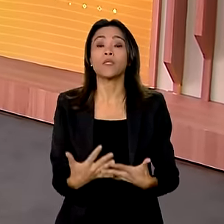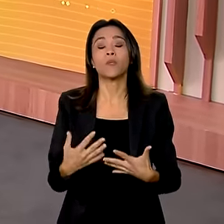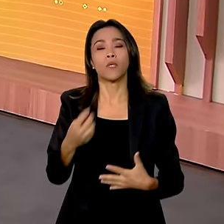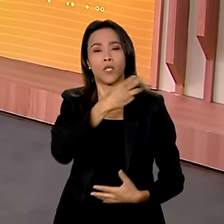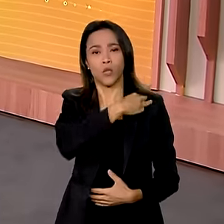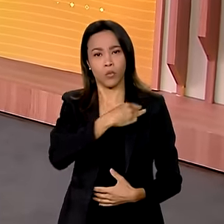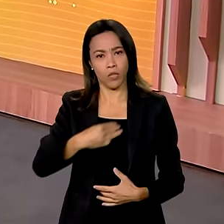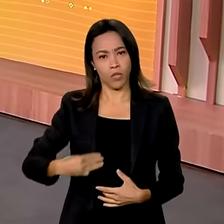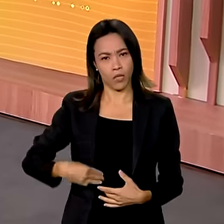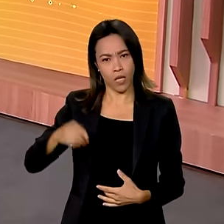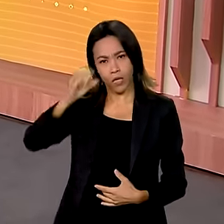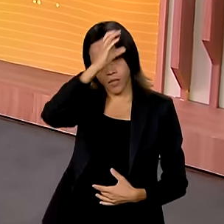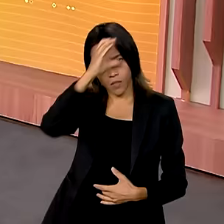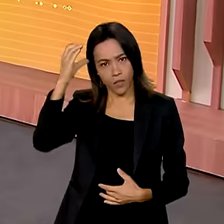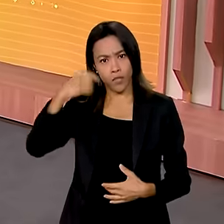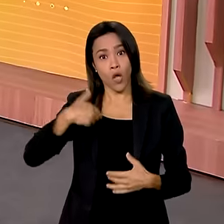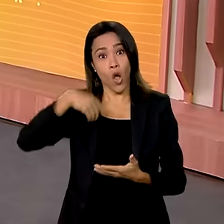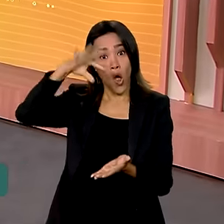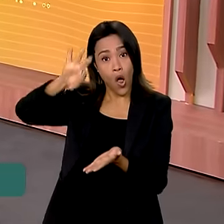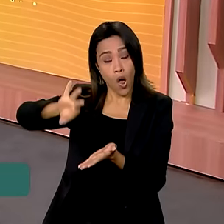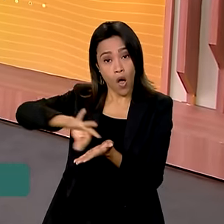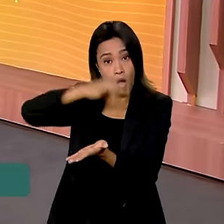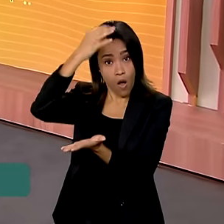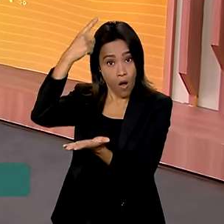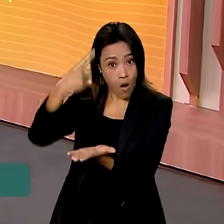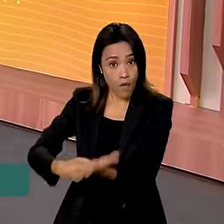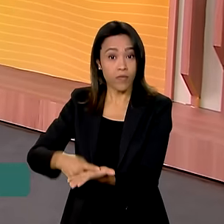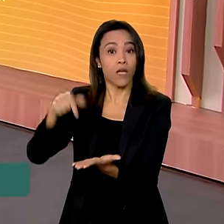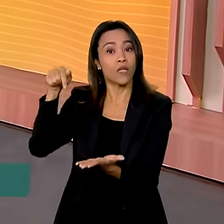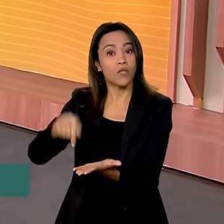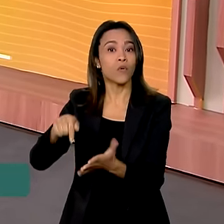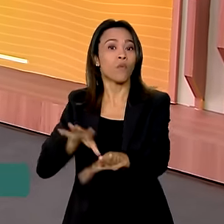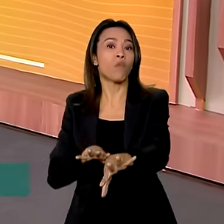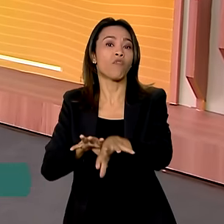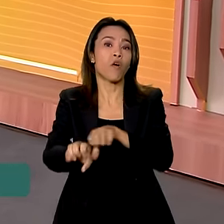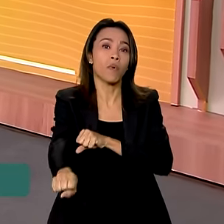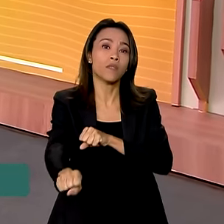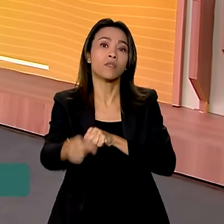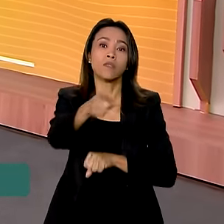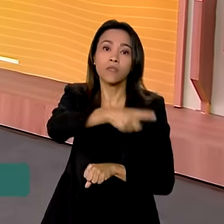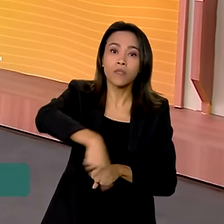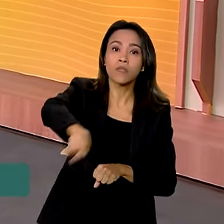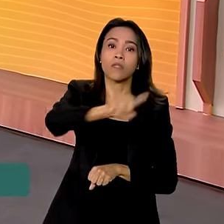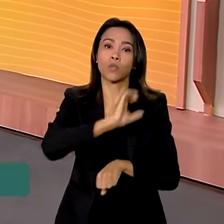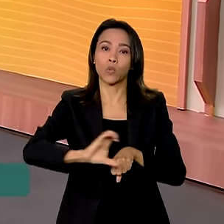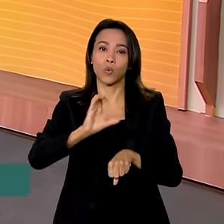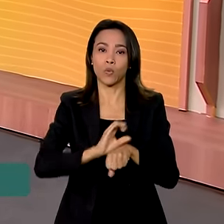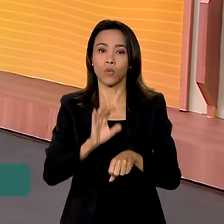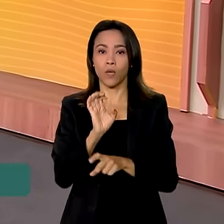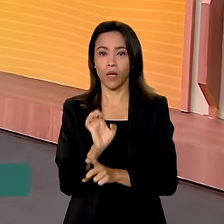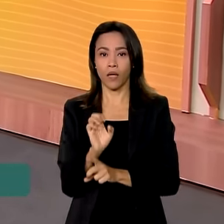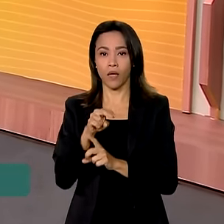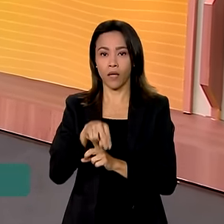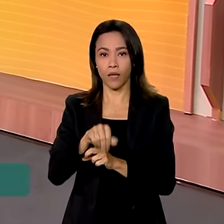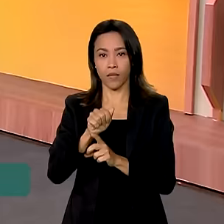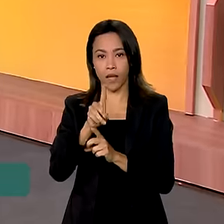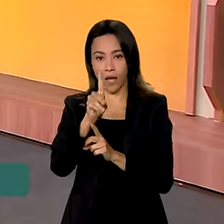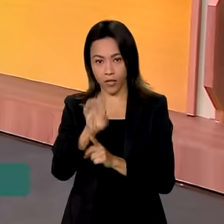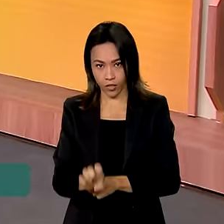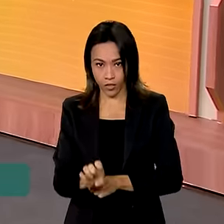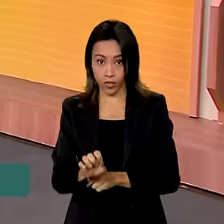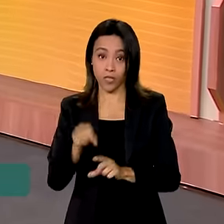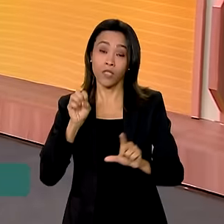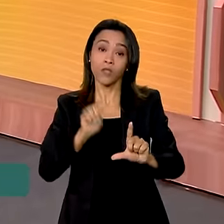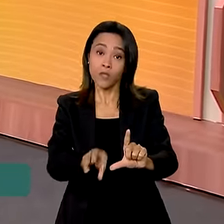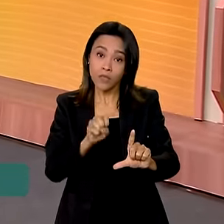formato da avaliação dos cursos que formam professores no país, o Enad das Licenciaturas. A medida vai valer já na edição